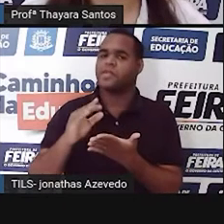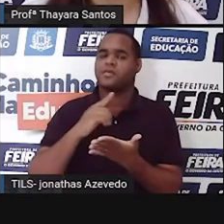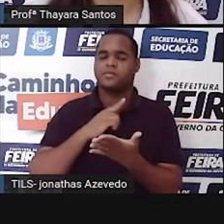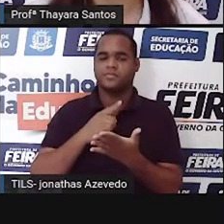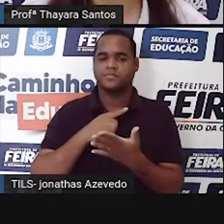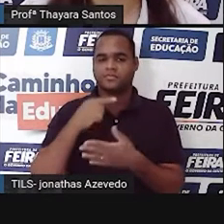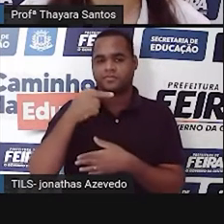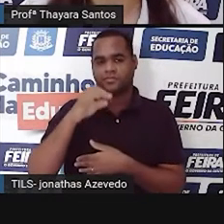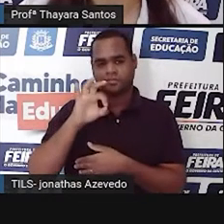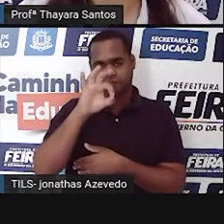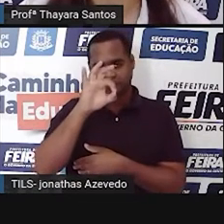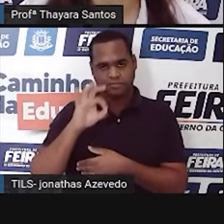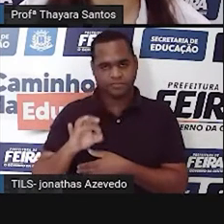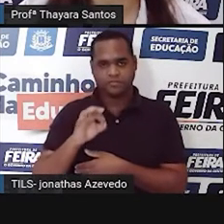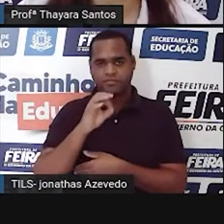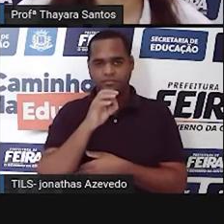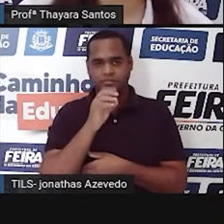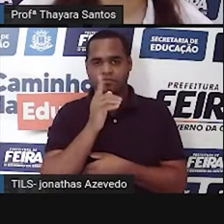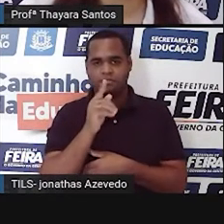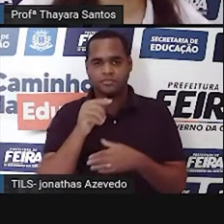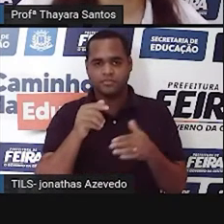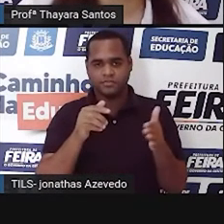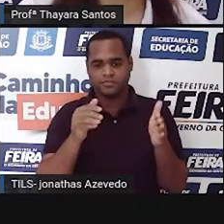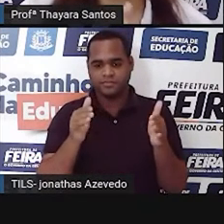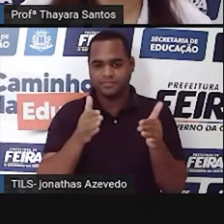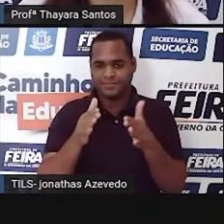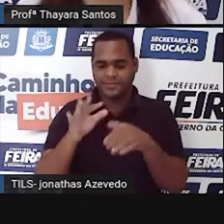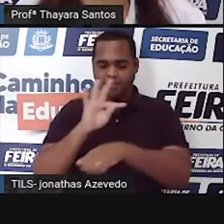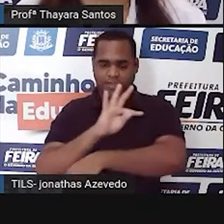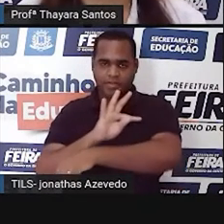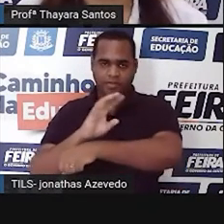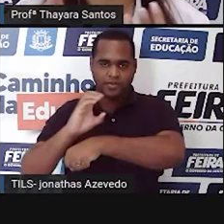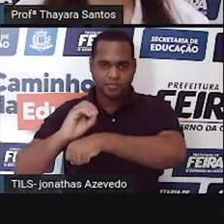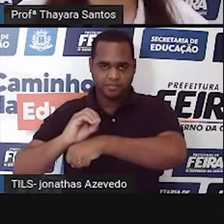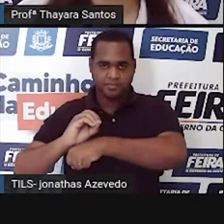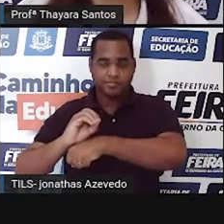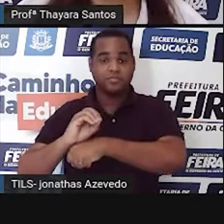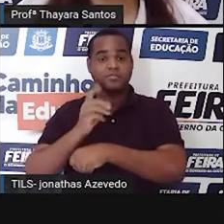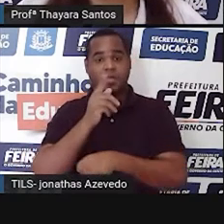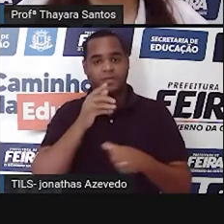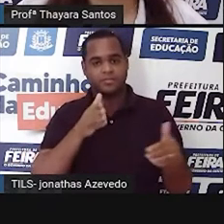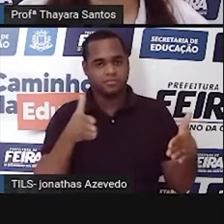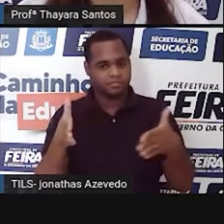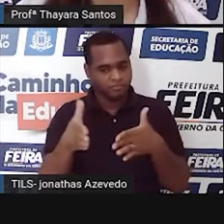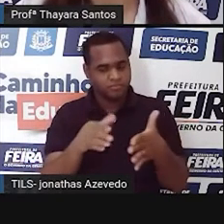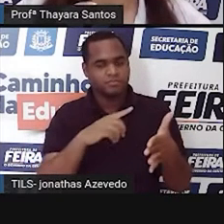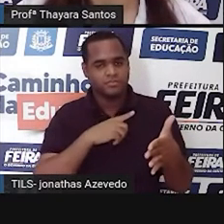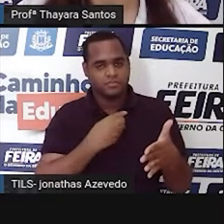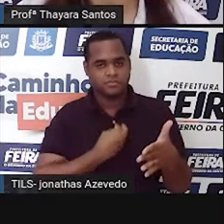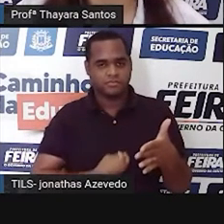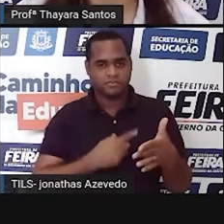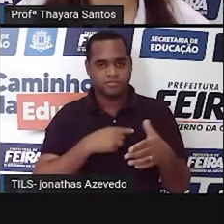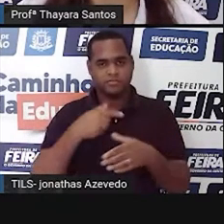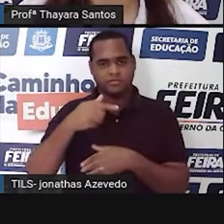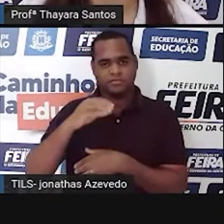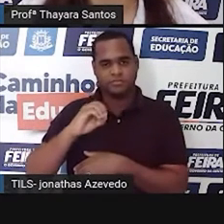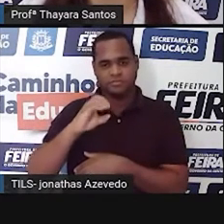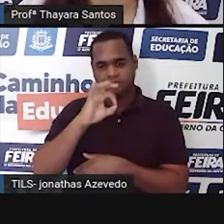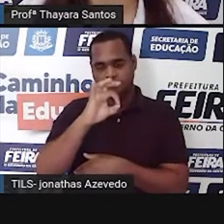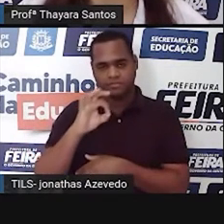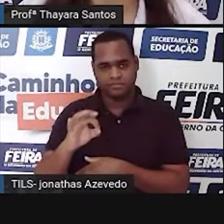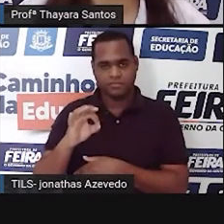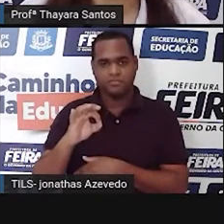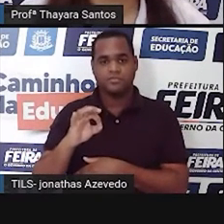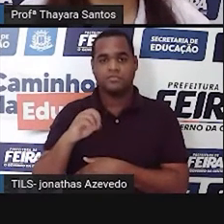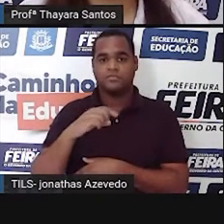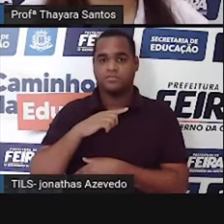Então, 78% das águas da bacia do Araguaia, do Tocantins, estão no bioma Cerrado. 70% das águas da